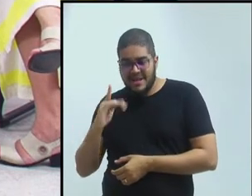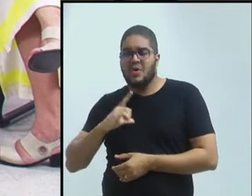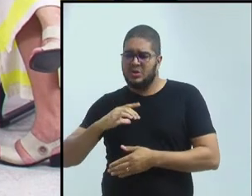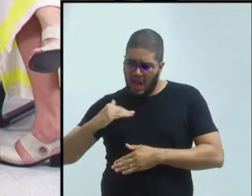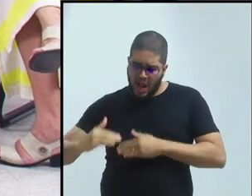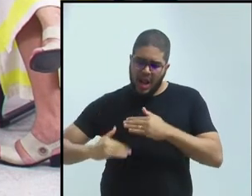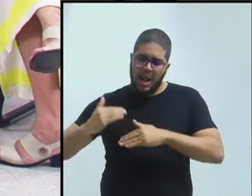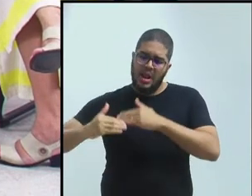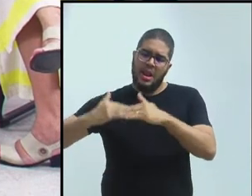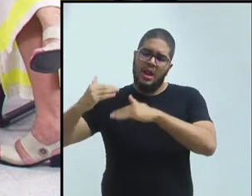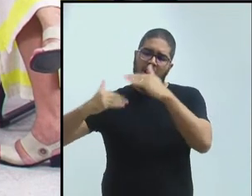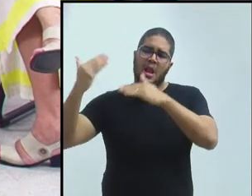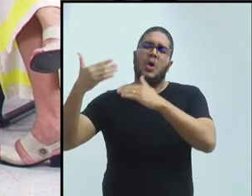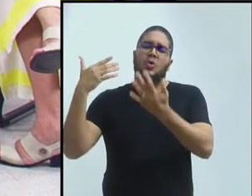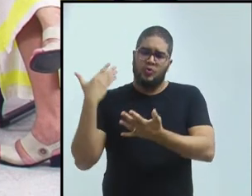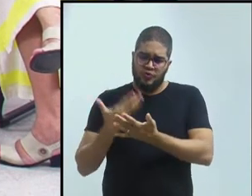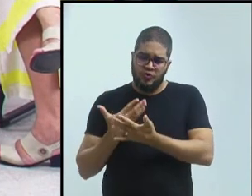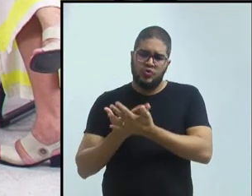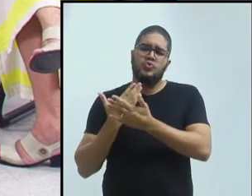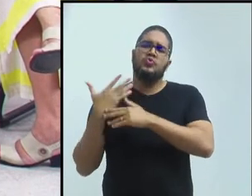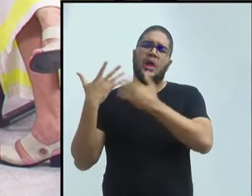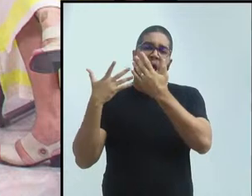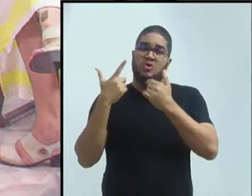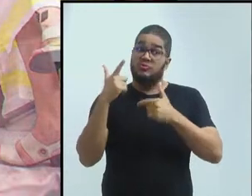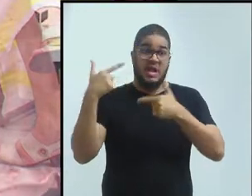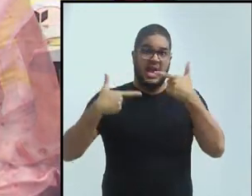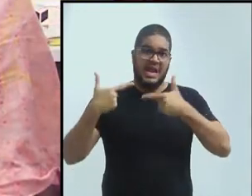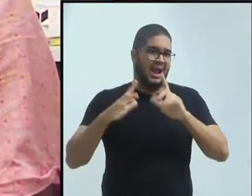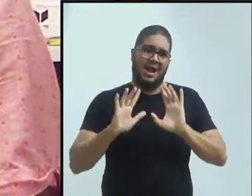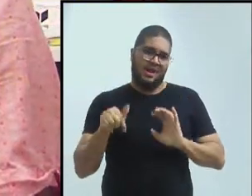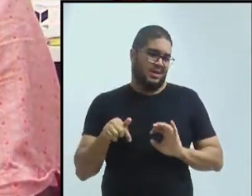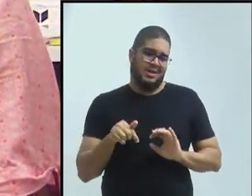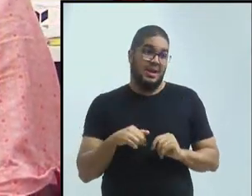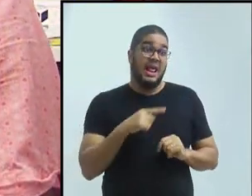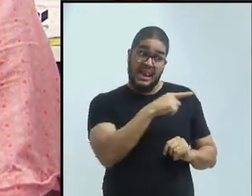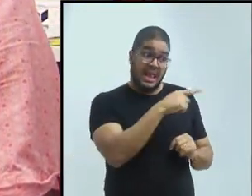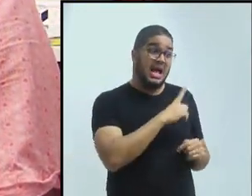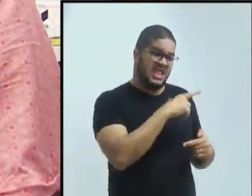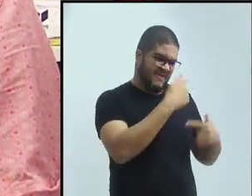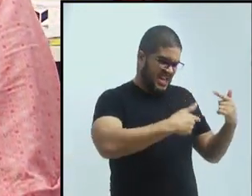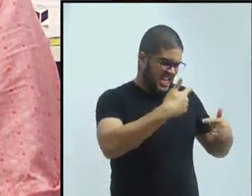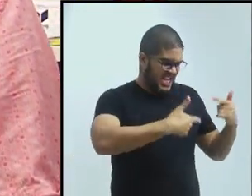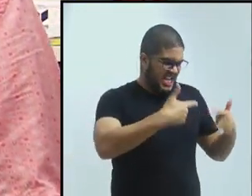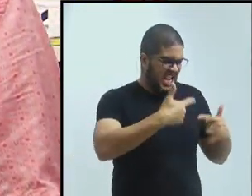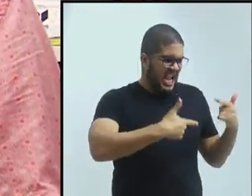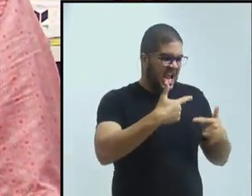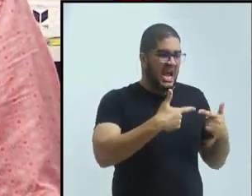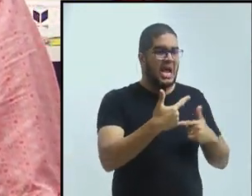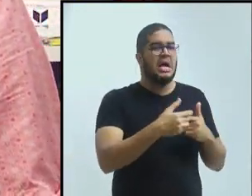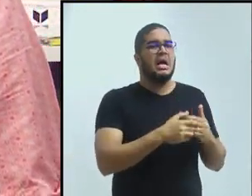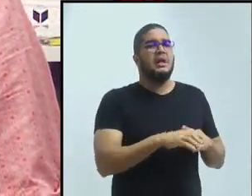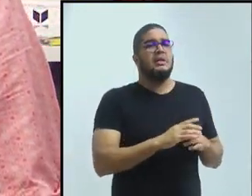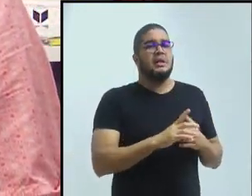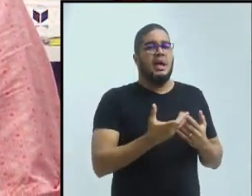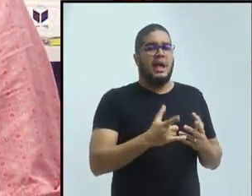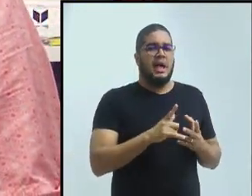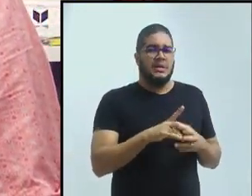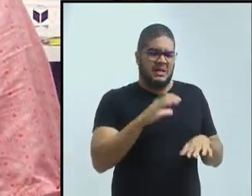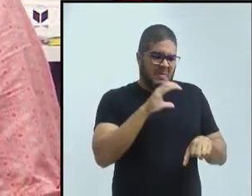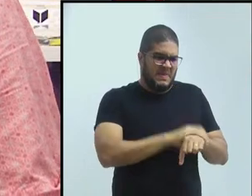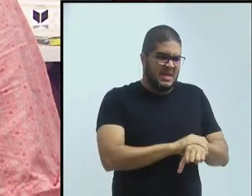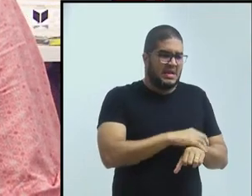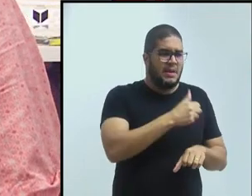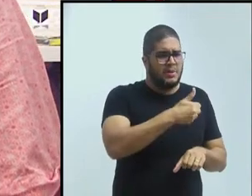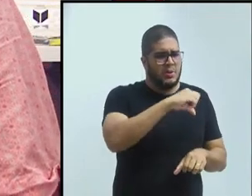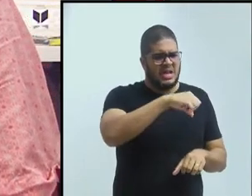processo tão recentemente. Independência em 1975 e em guerra até 2002. Gente muito